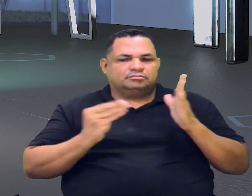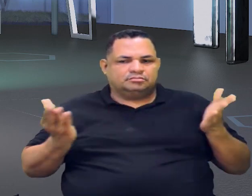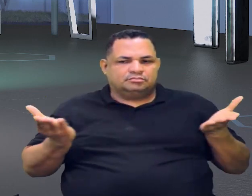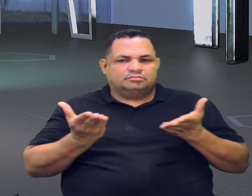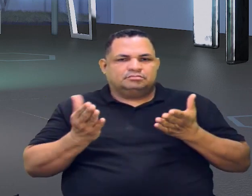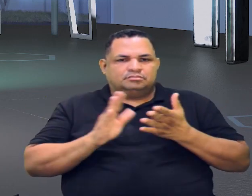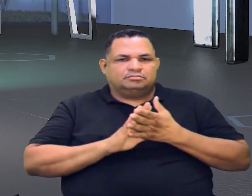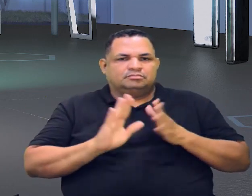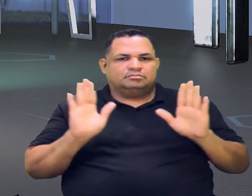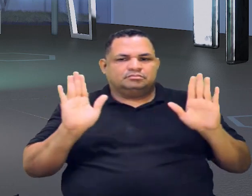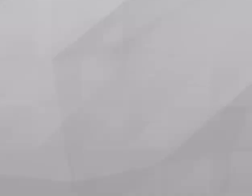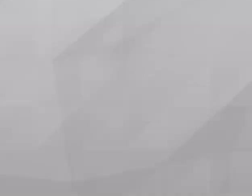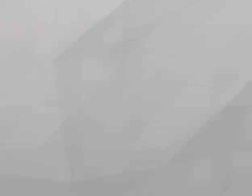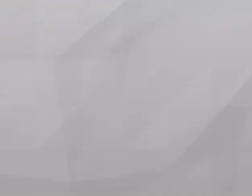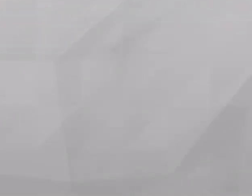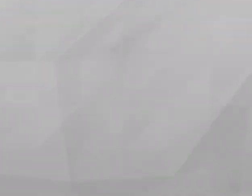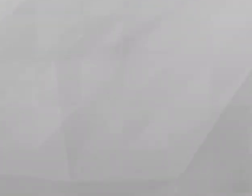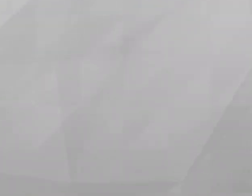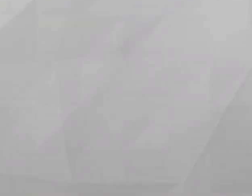e até logo.